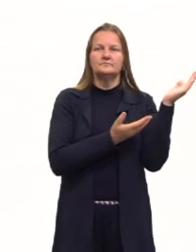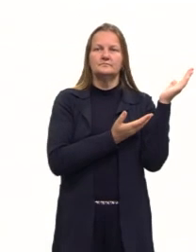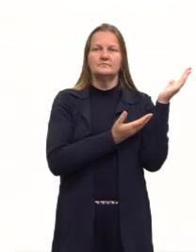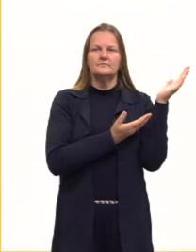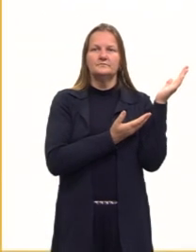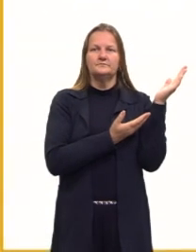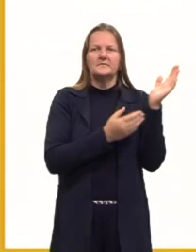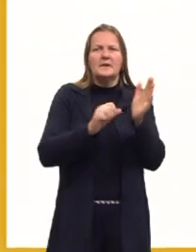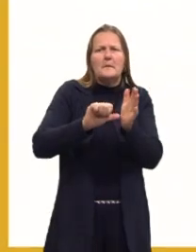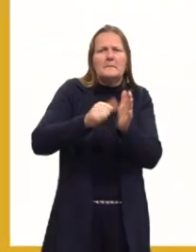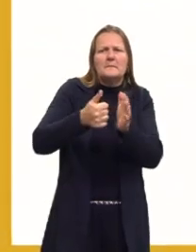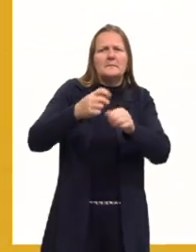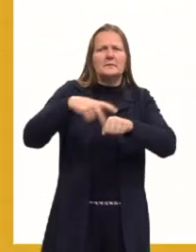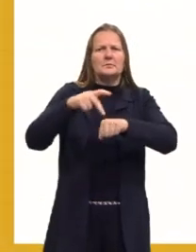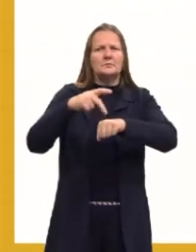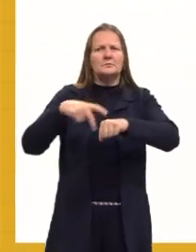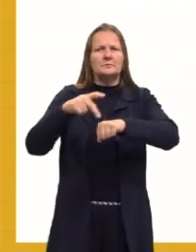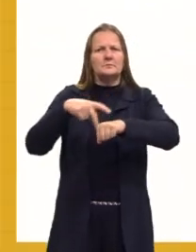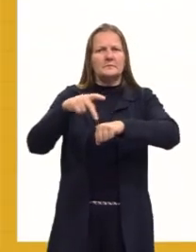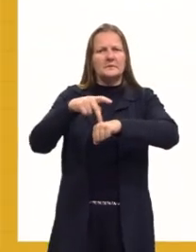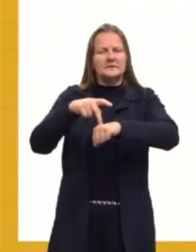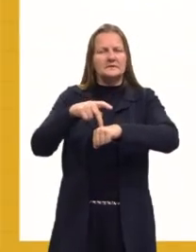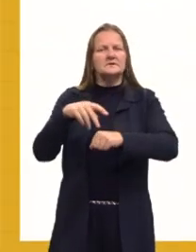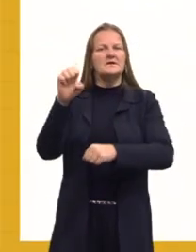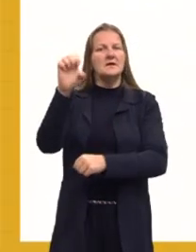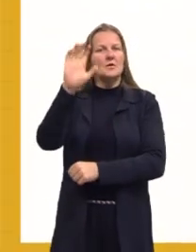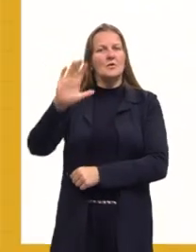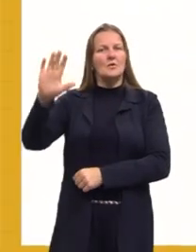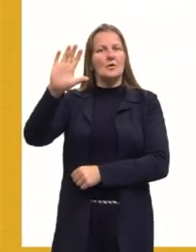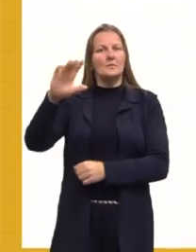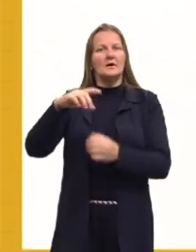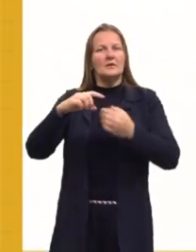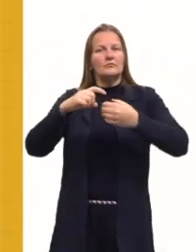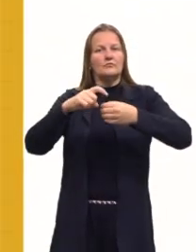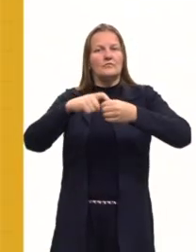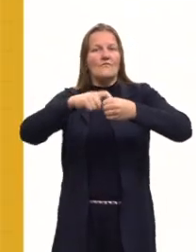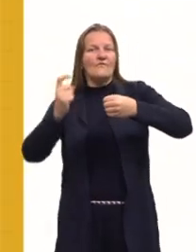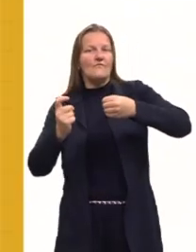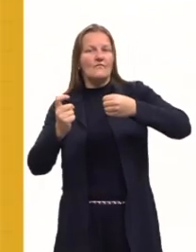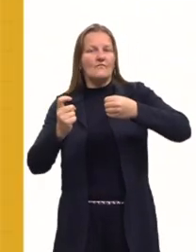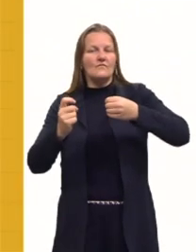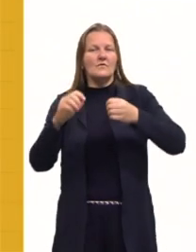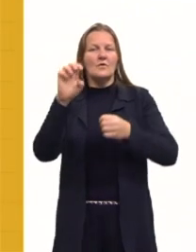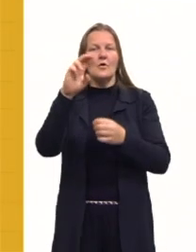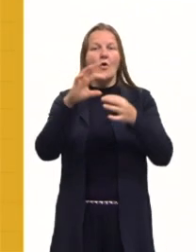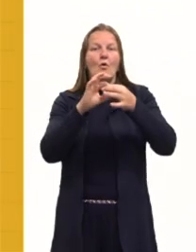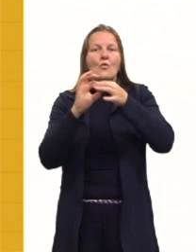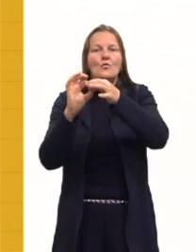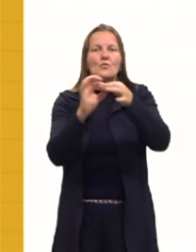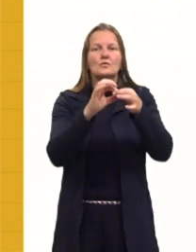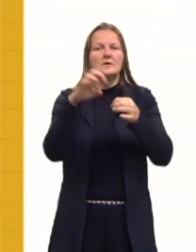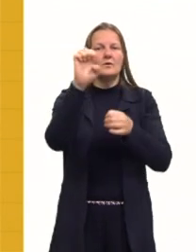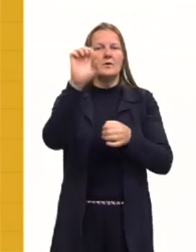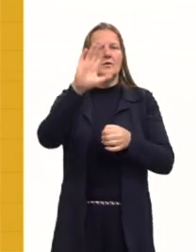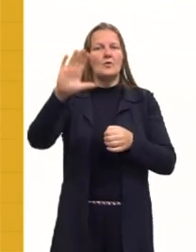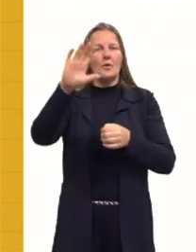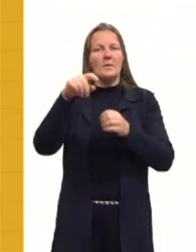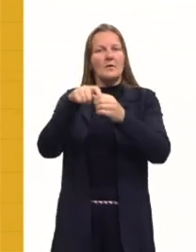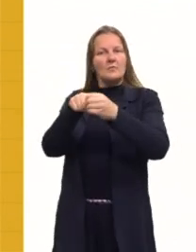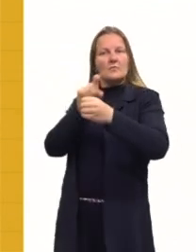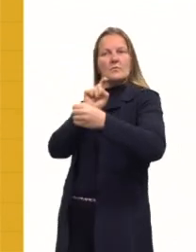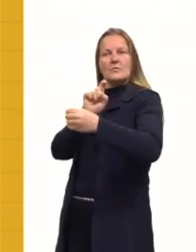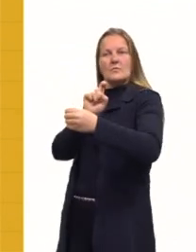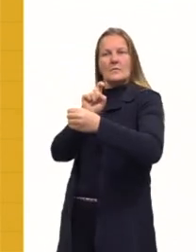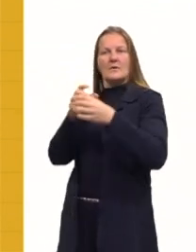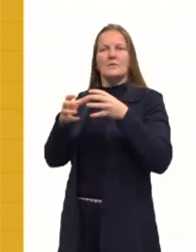É o primeiro país, tá? A saída da União Europeia. E isso traz uma angústia, né? Para esse